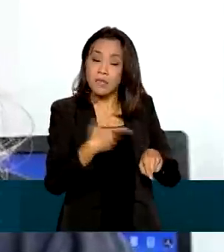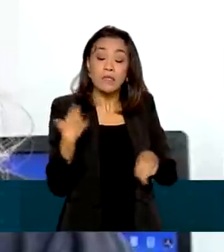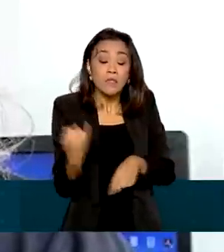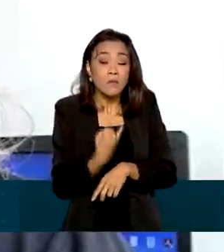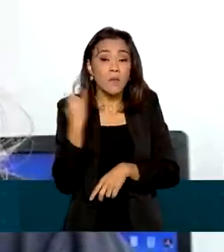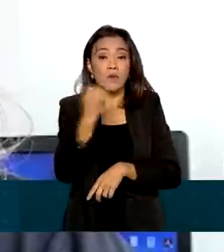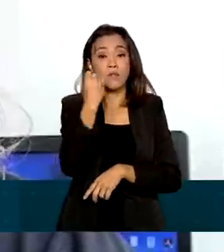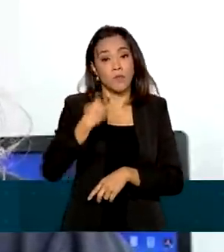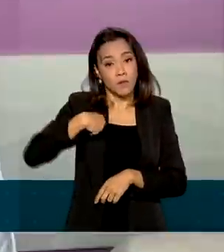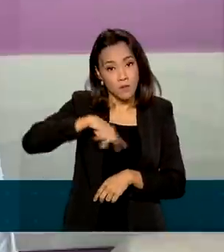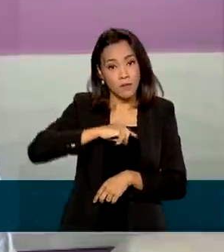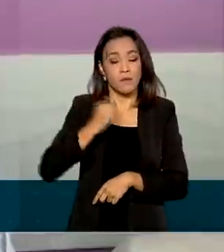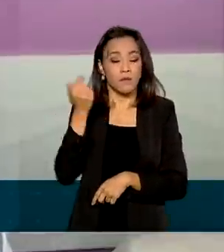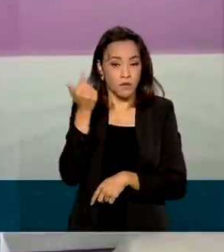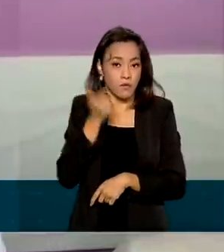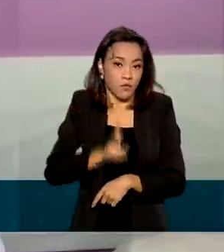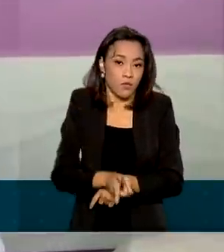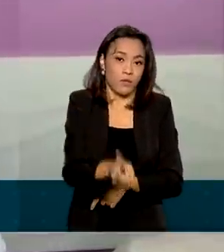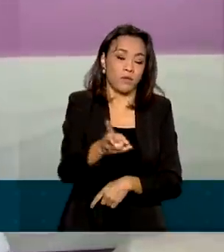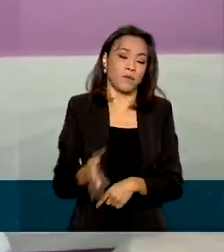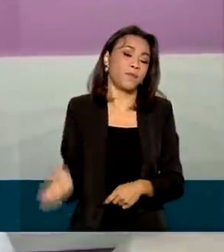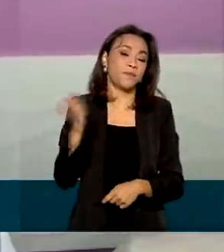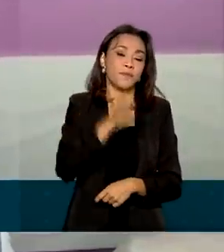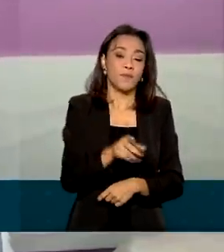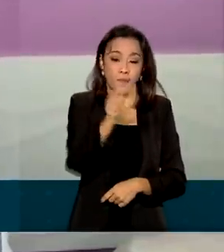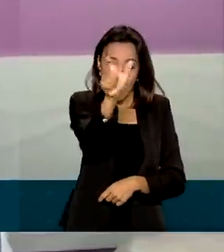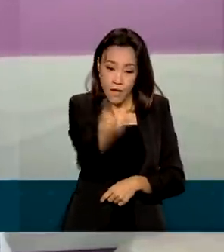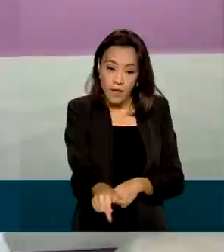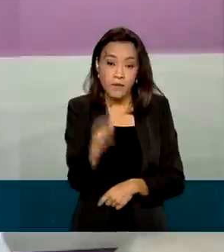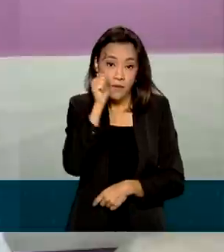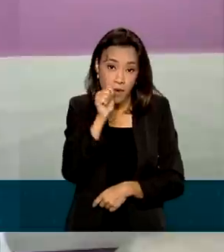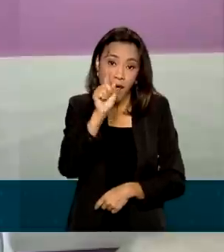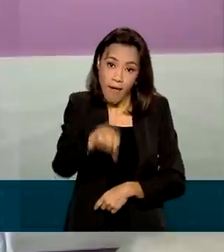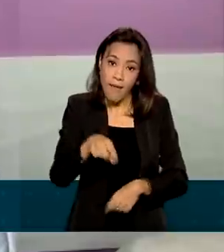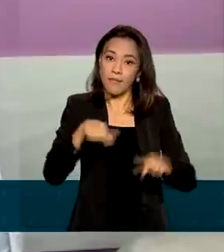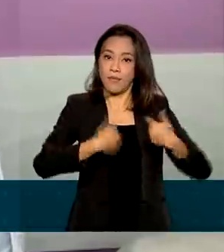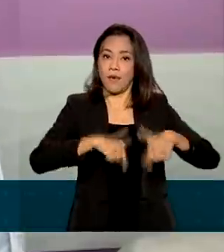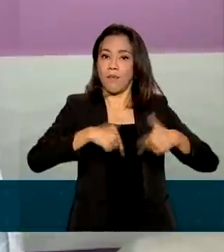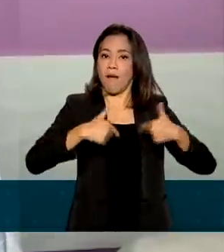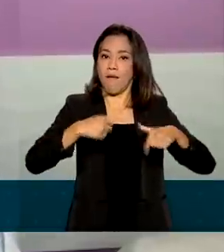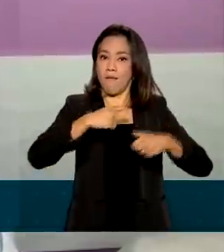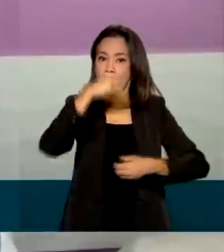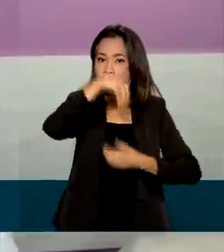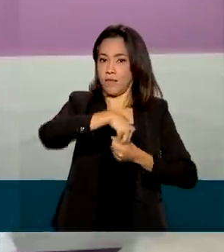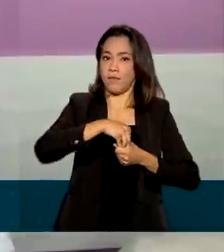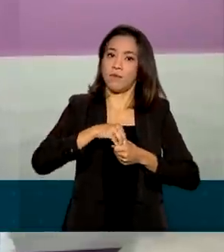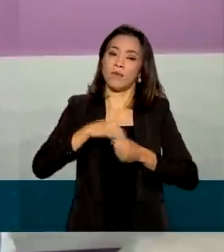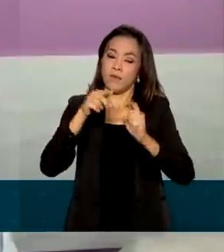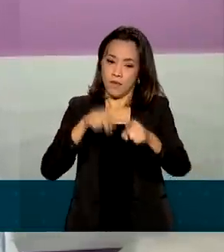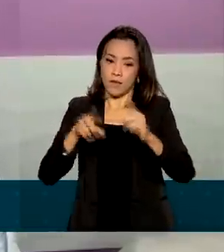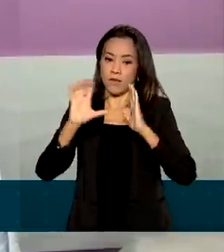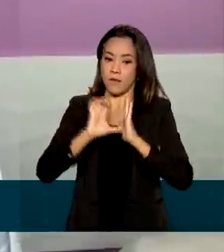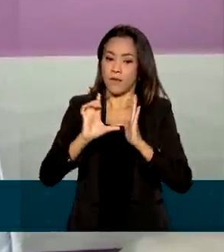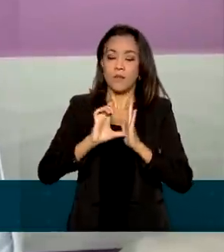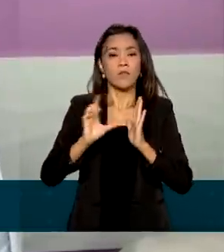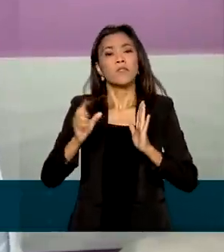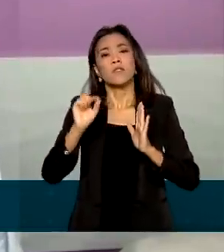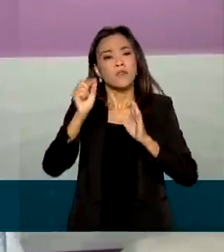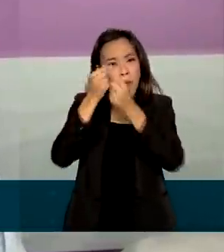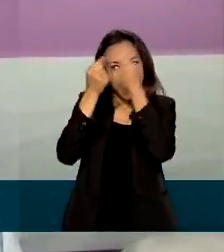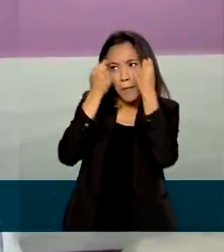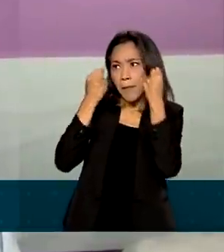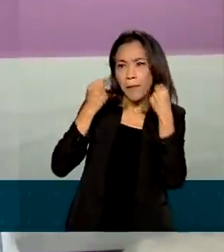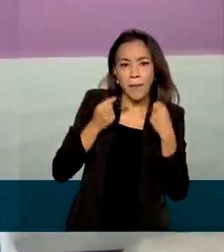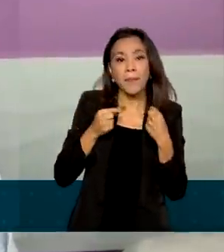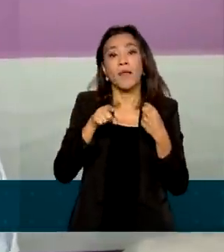possa continuar operando. Paula é uma das funcionárias da Renata e conta que não teve dificuldades em celebrar o acordo